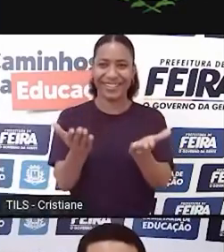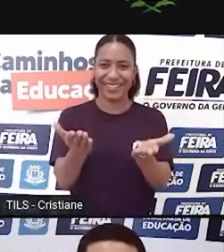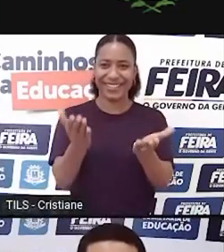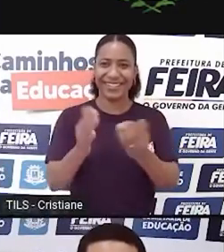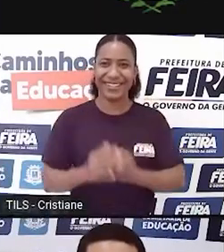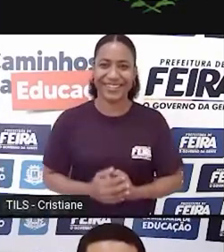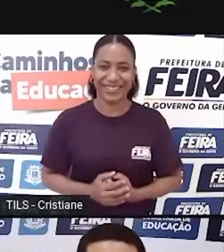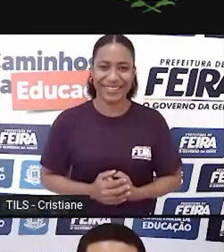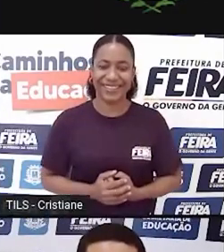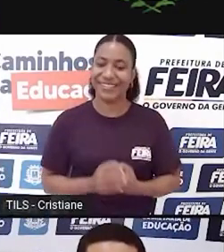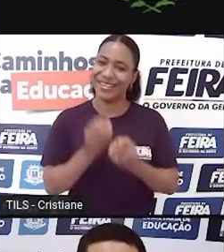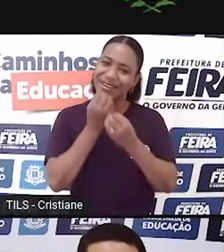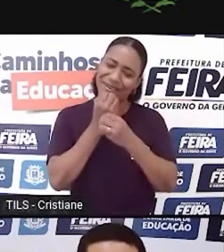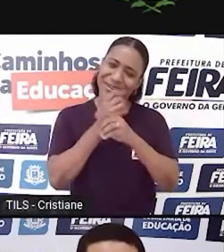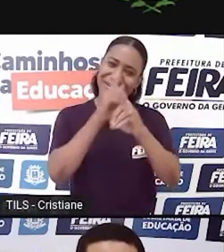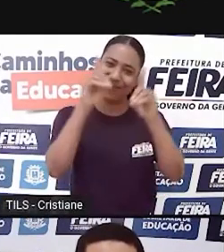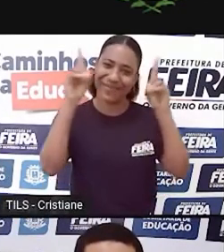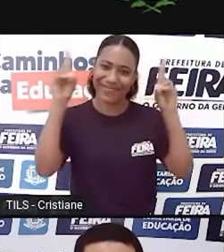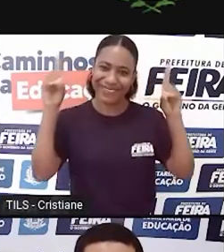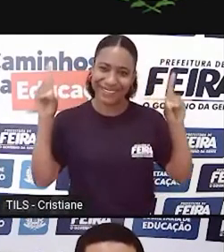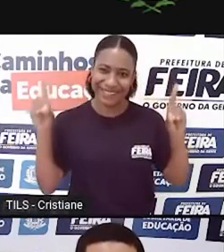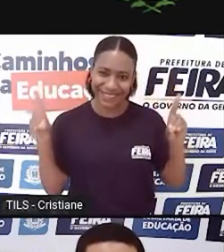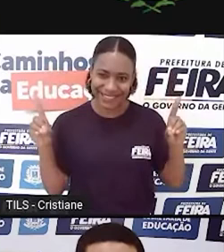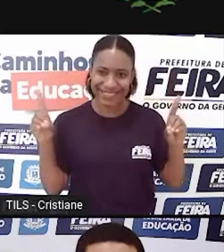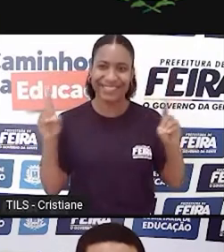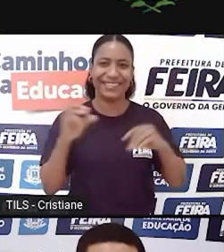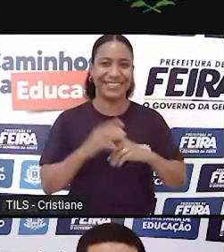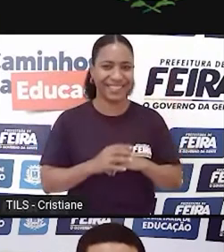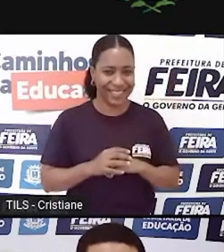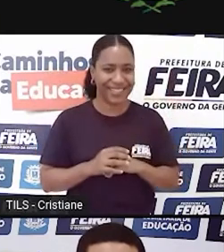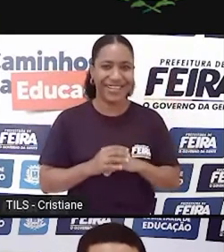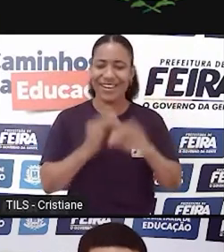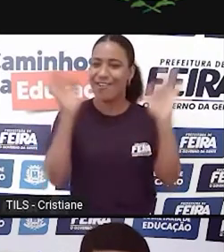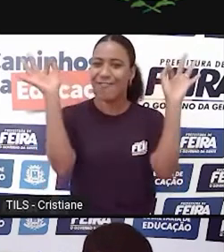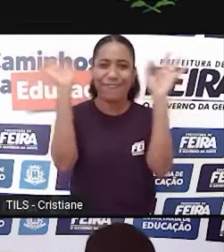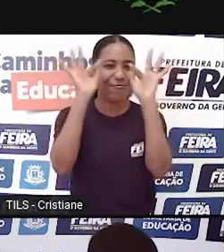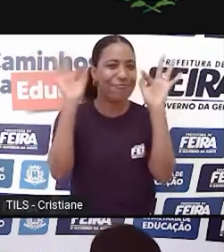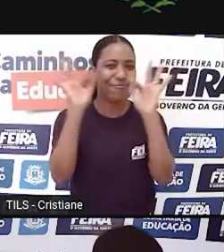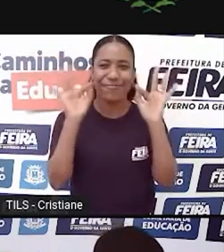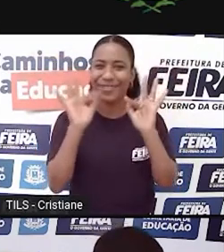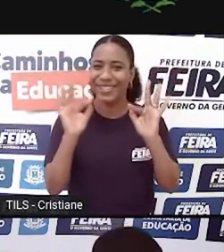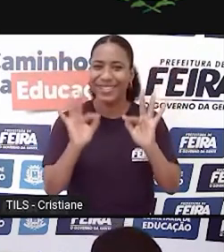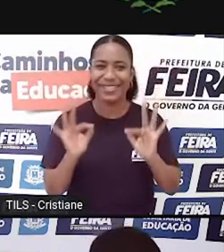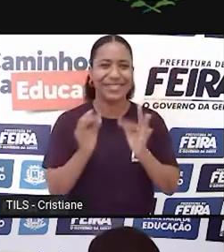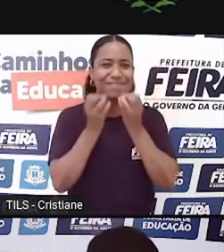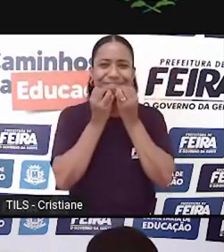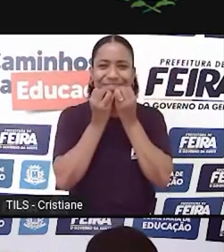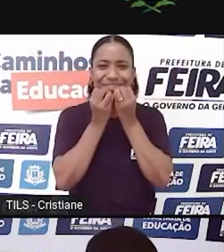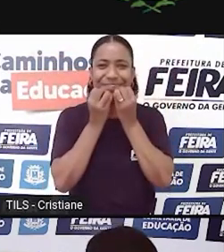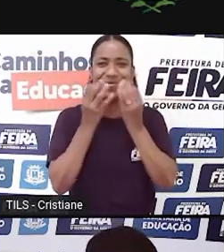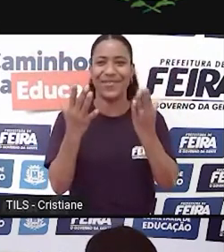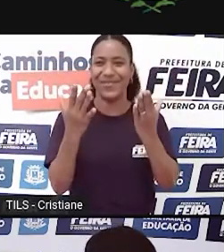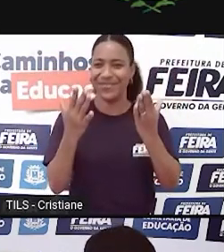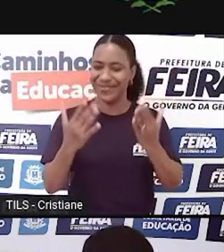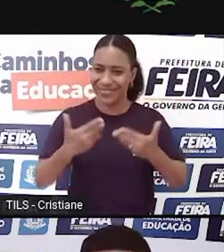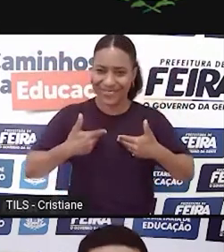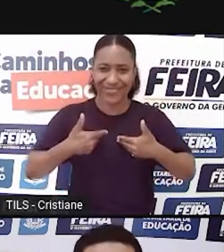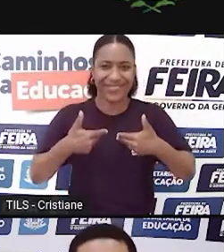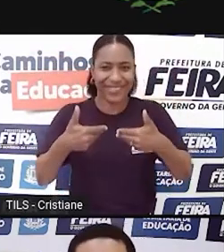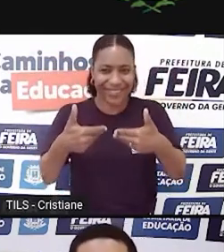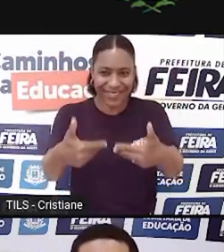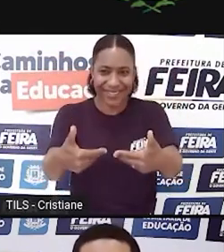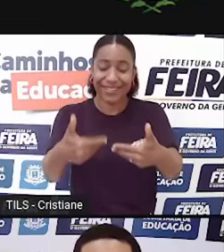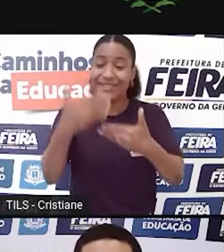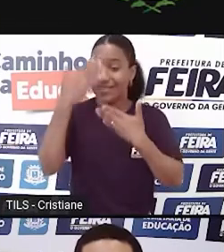Bom dia, é uma felicidade imensa fazer parte do programa. Muito obrigada, em